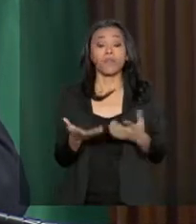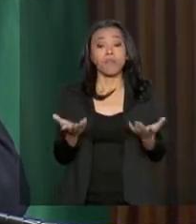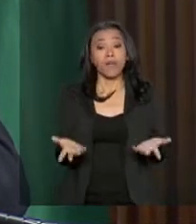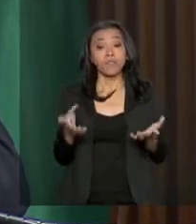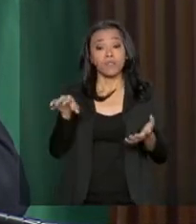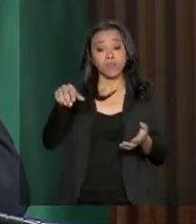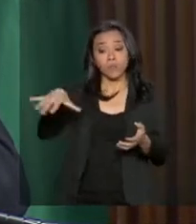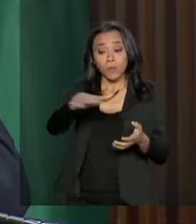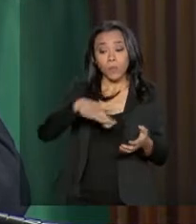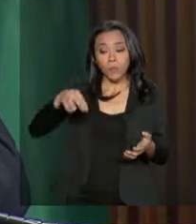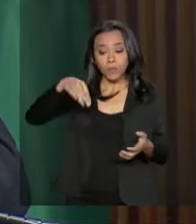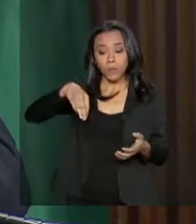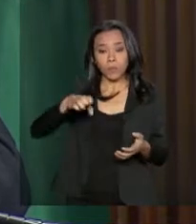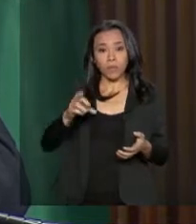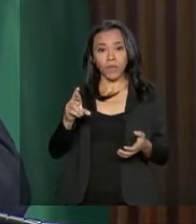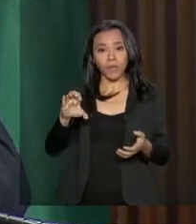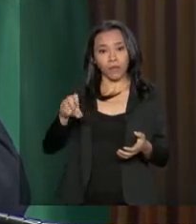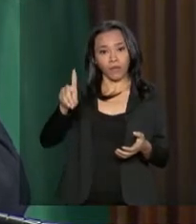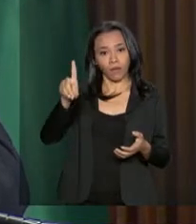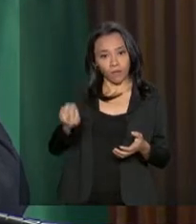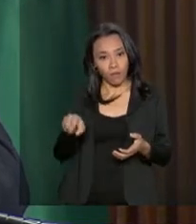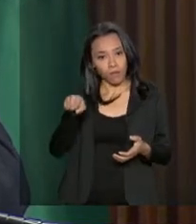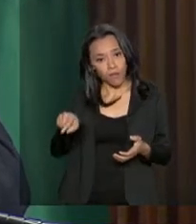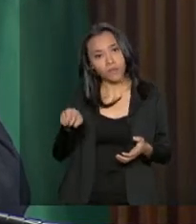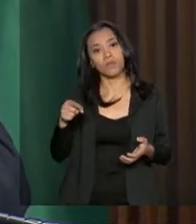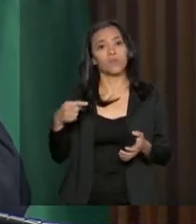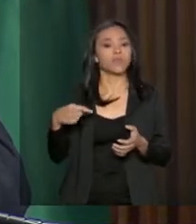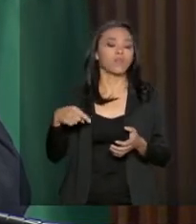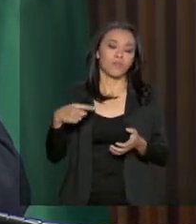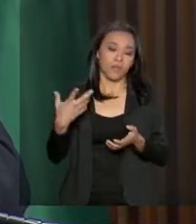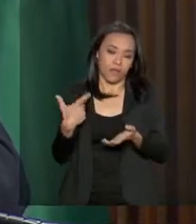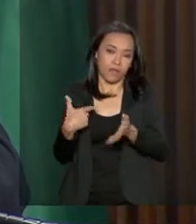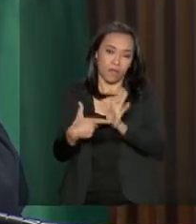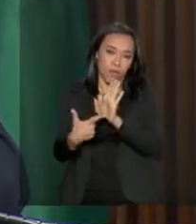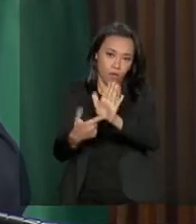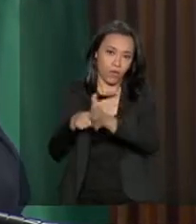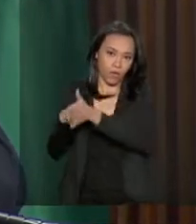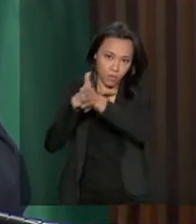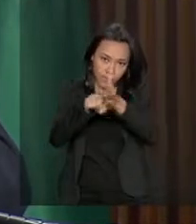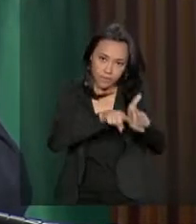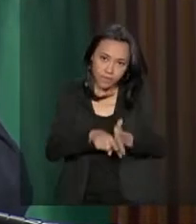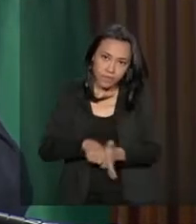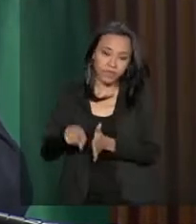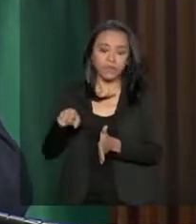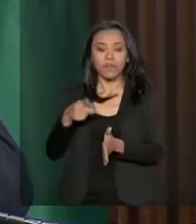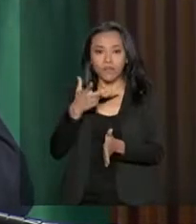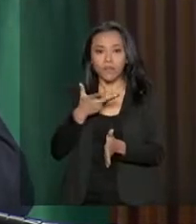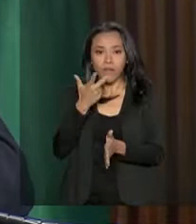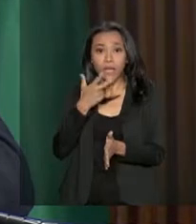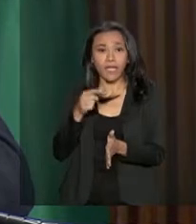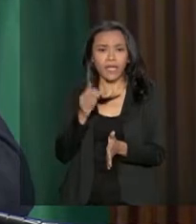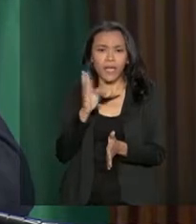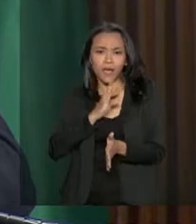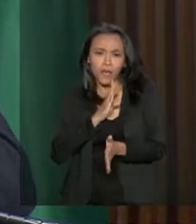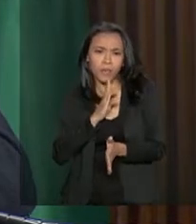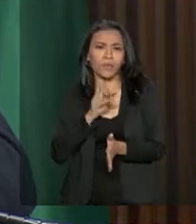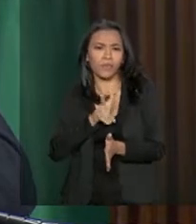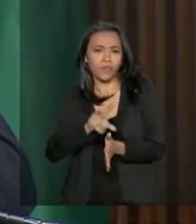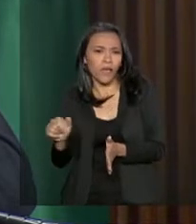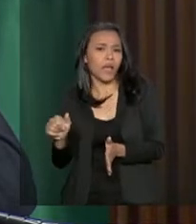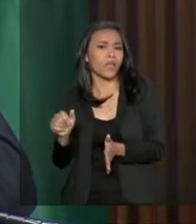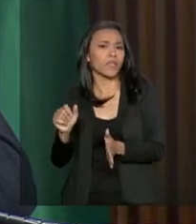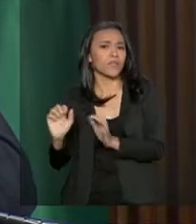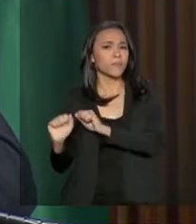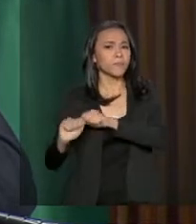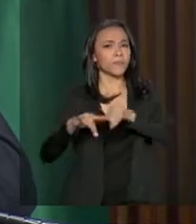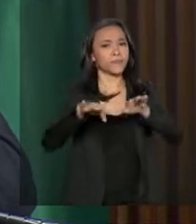mercado assim age, assim se manifesta em pesquisa, significa que em brevíssimo tempo isto chegará aos ouvidos